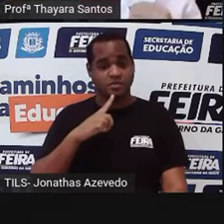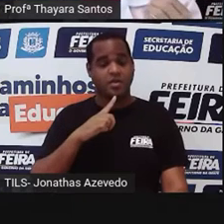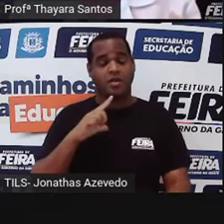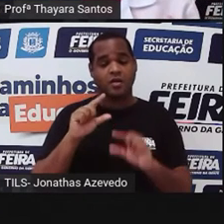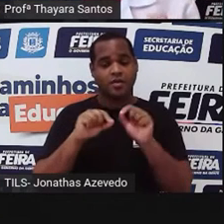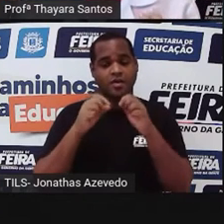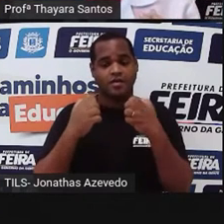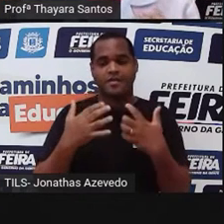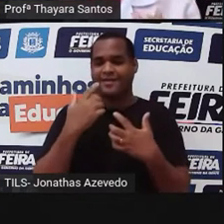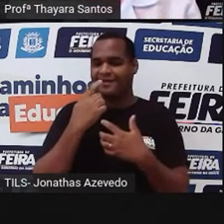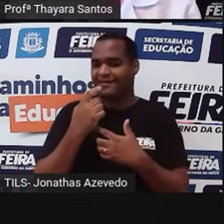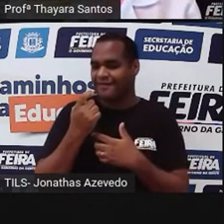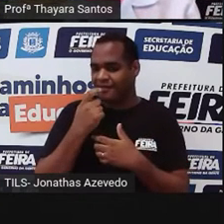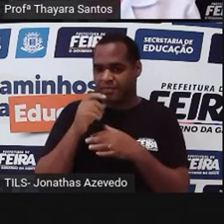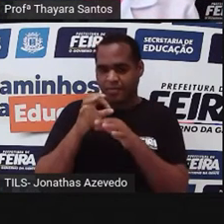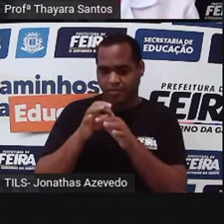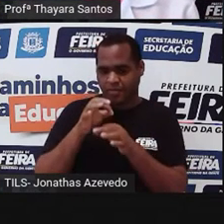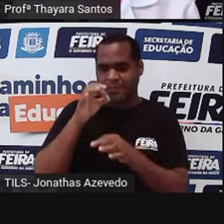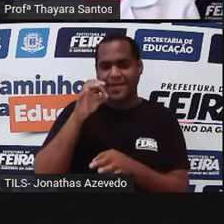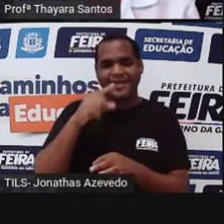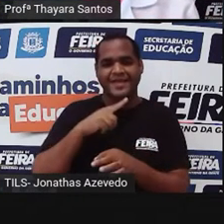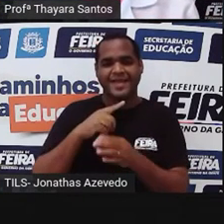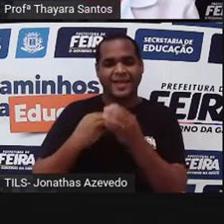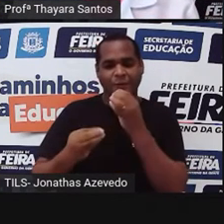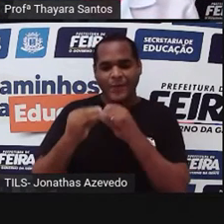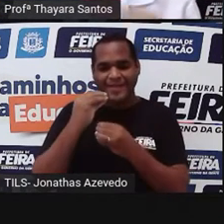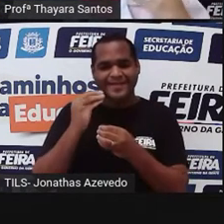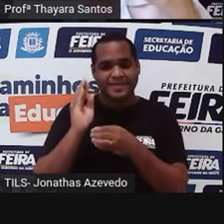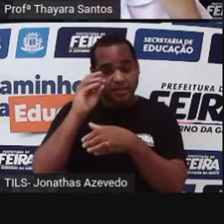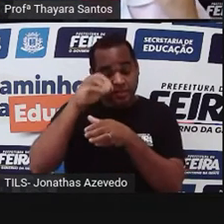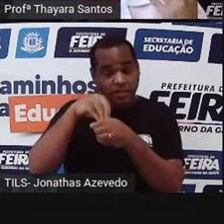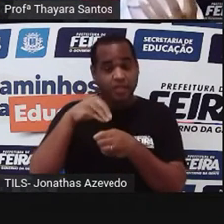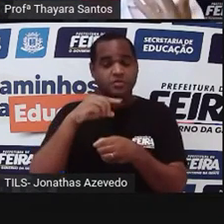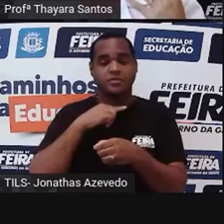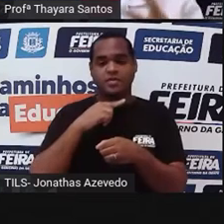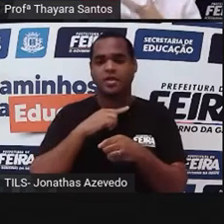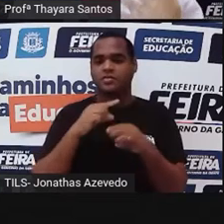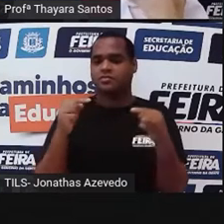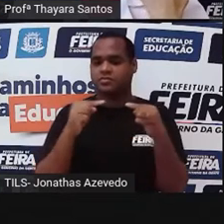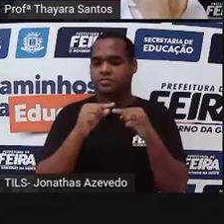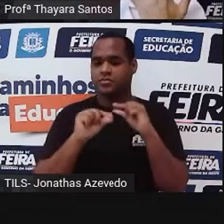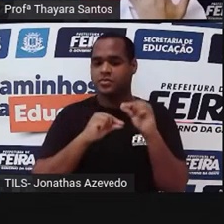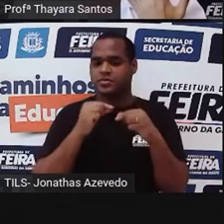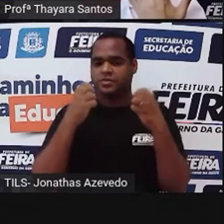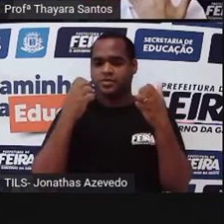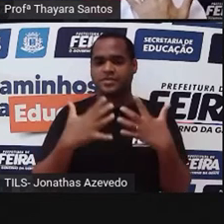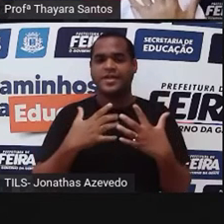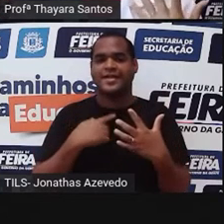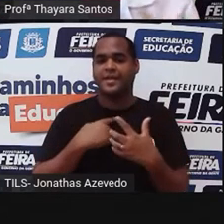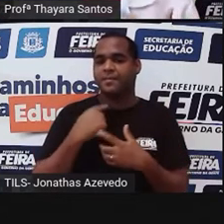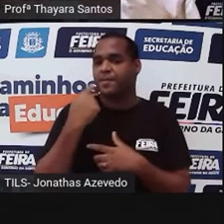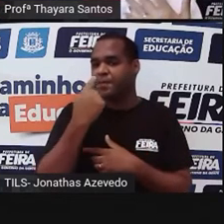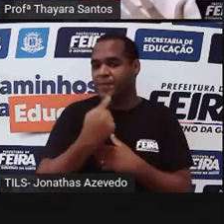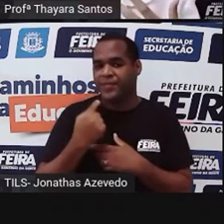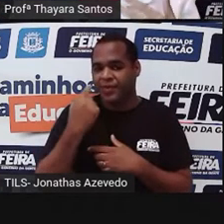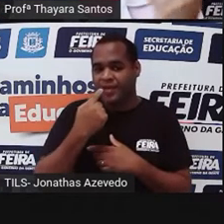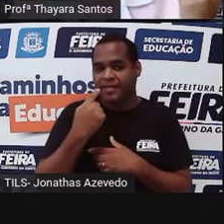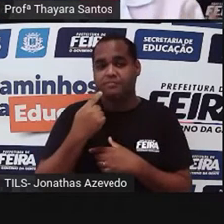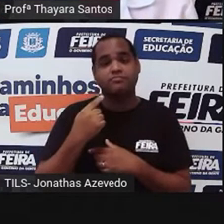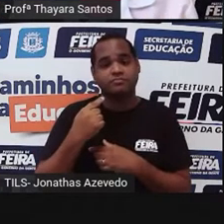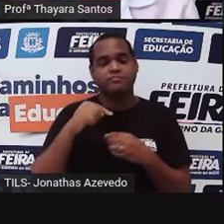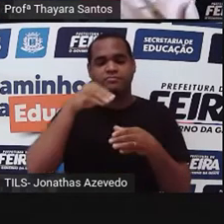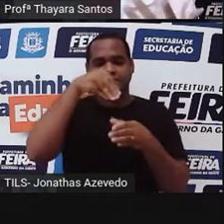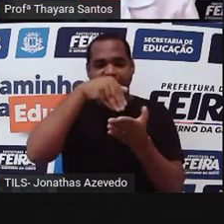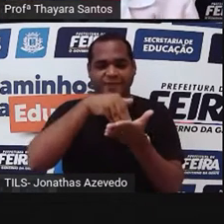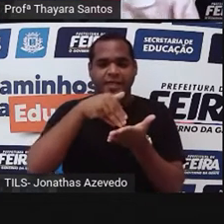que ele é oco, né? Já que vai passar o alimento ali dentro dele e ele se estende desde a cavidade bucal até o ânus, que é